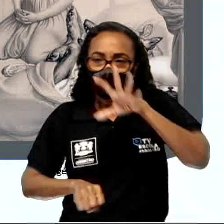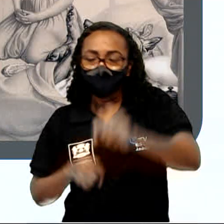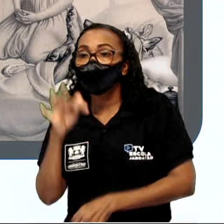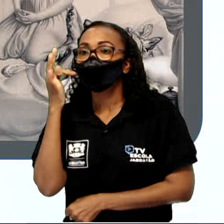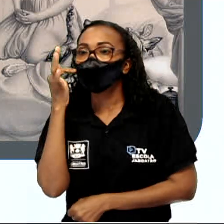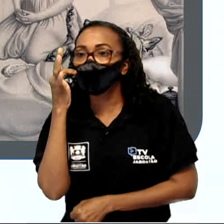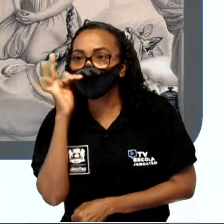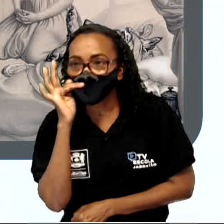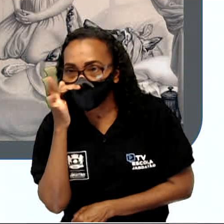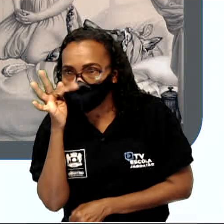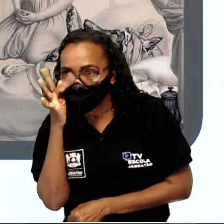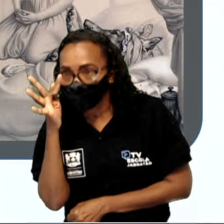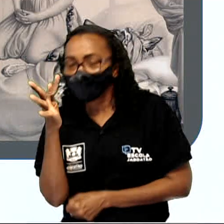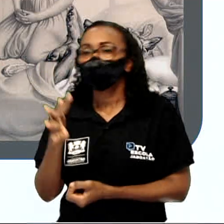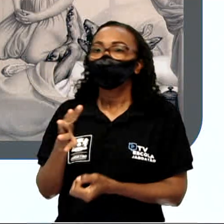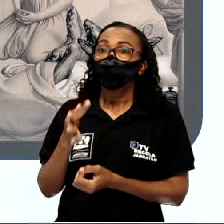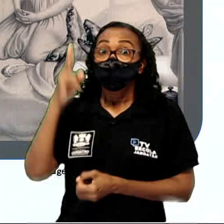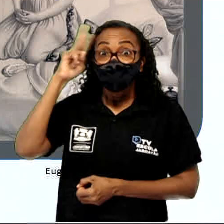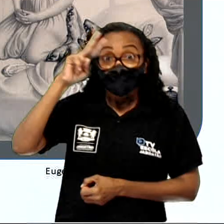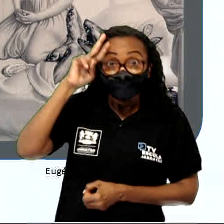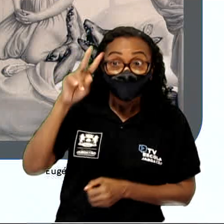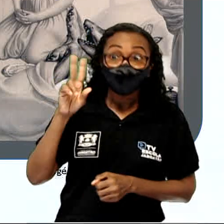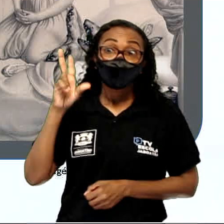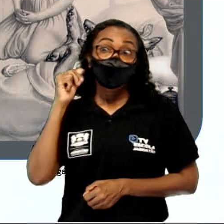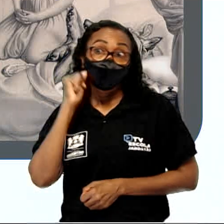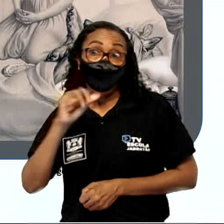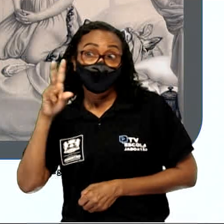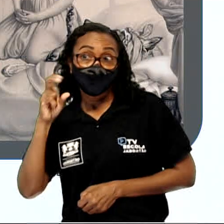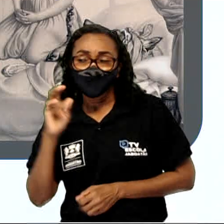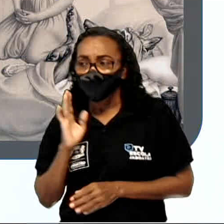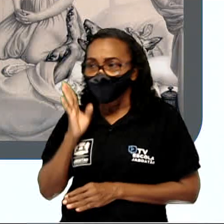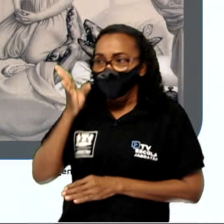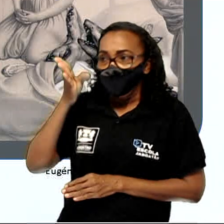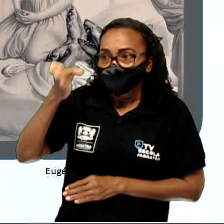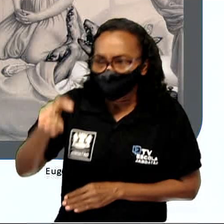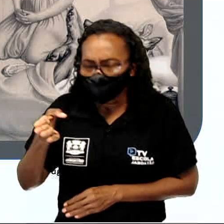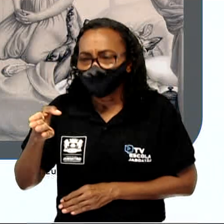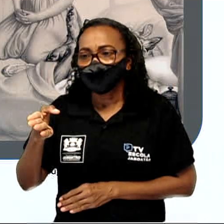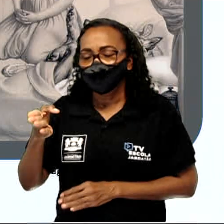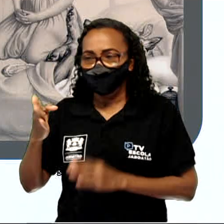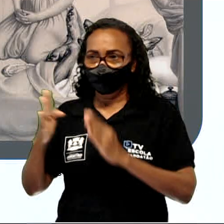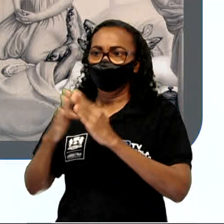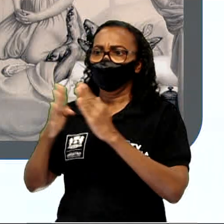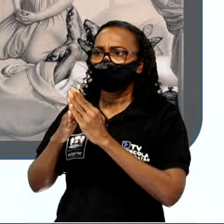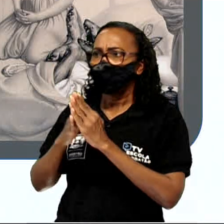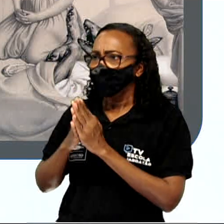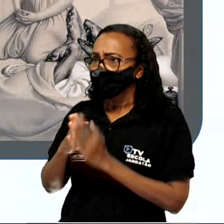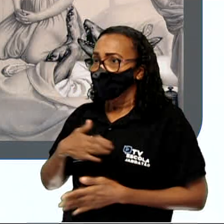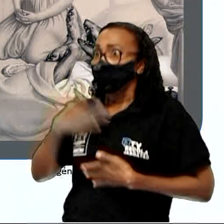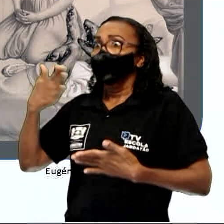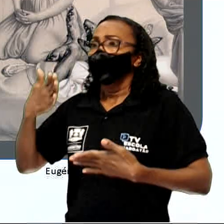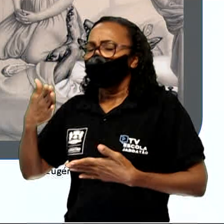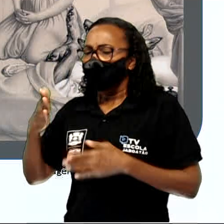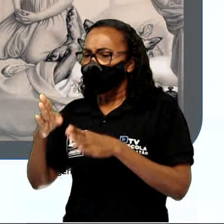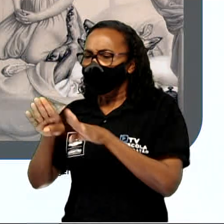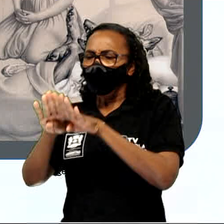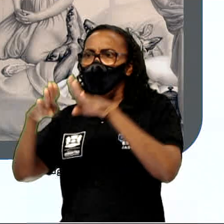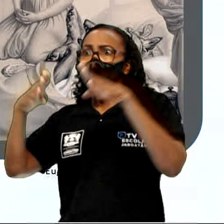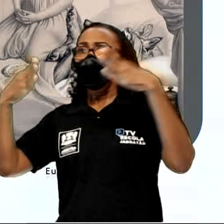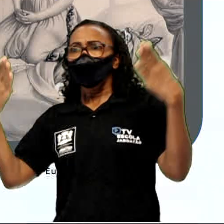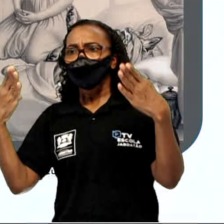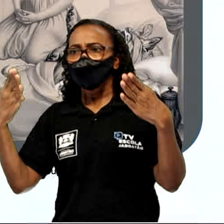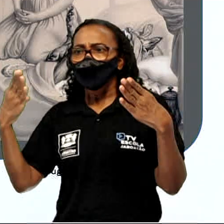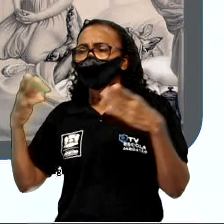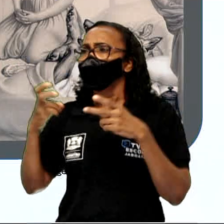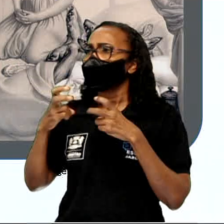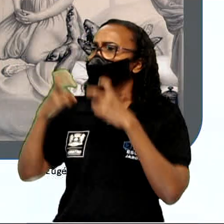sua avó e voltou para a trilha que levava até a casa dela. Ficou surpresa ao encontrar a porta aberta. Chapeuzinho Vermelho gritou um